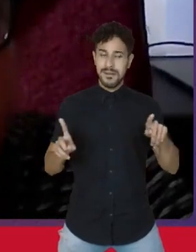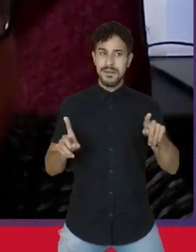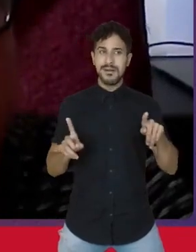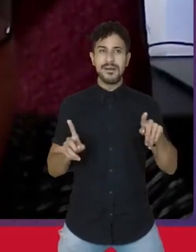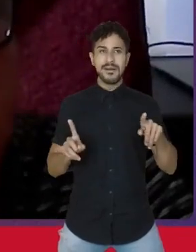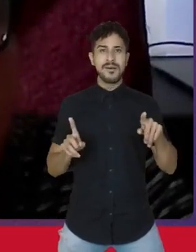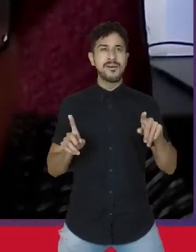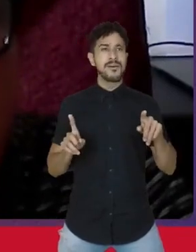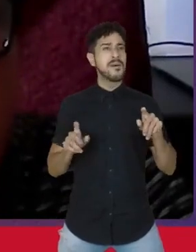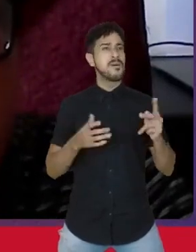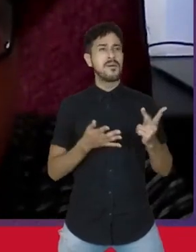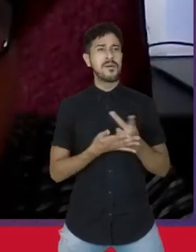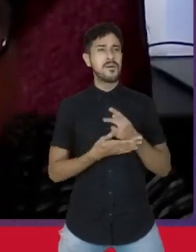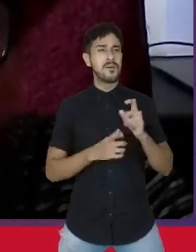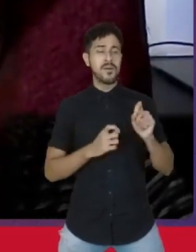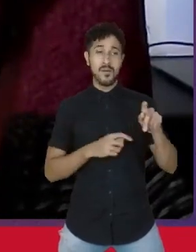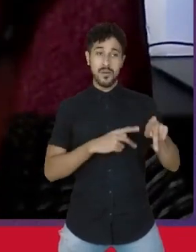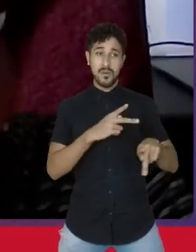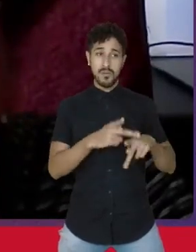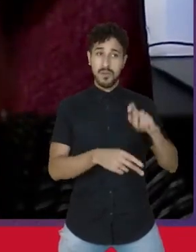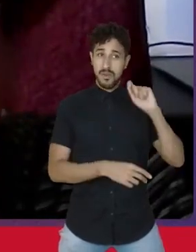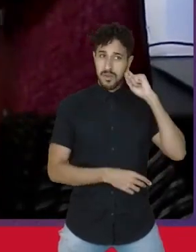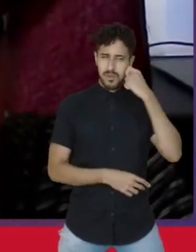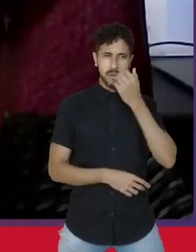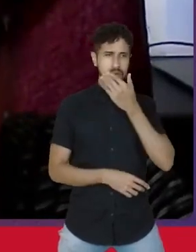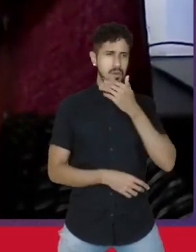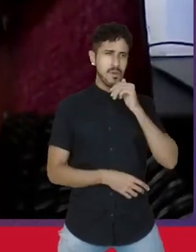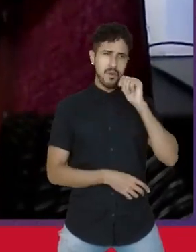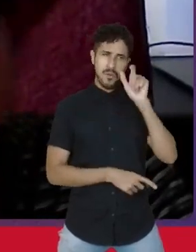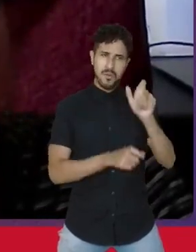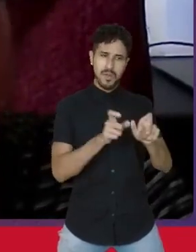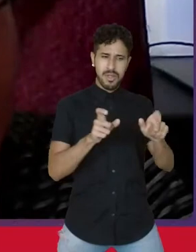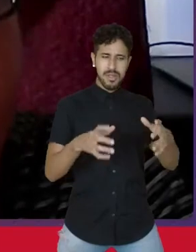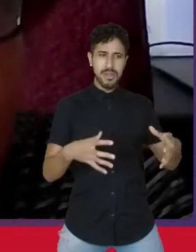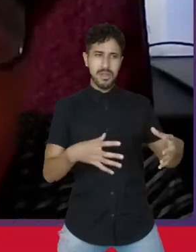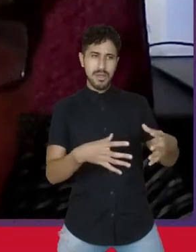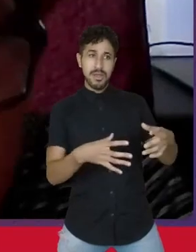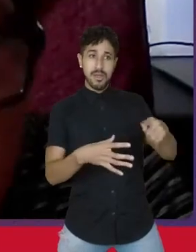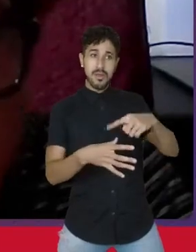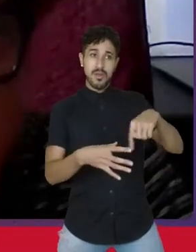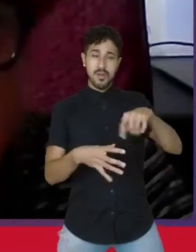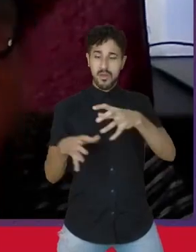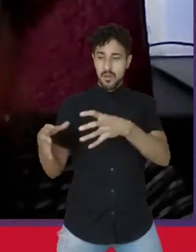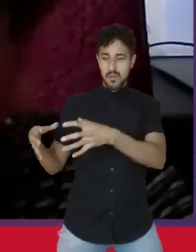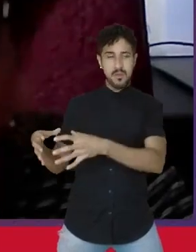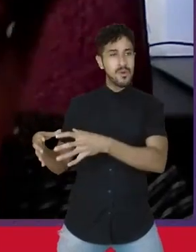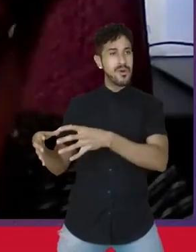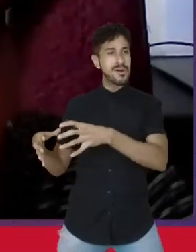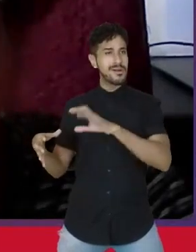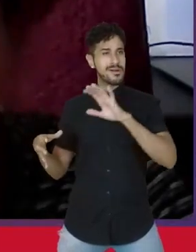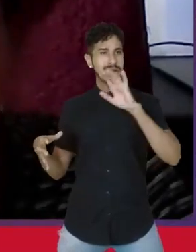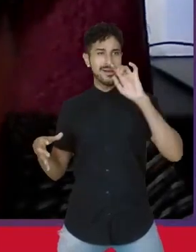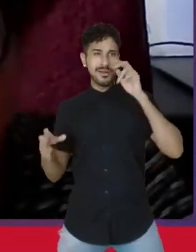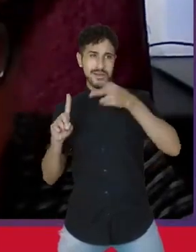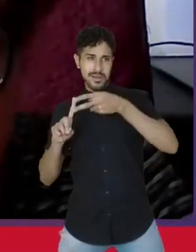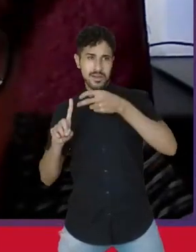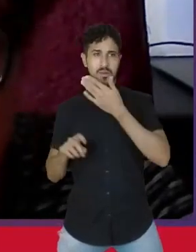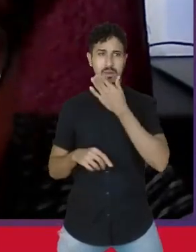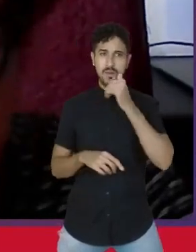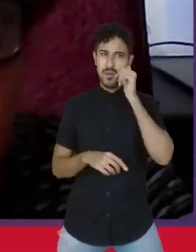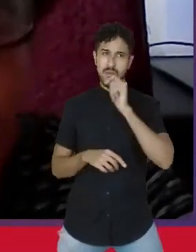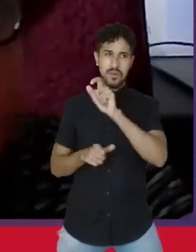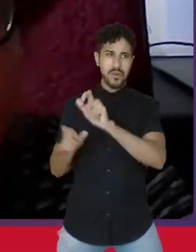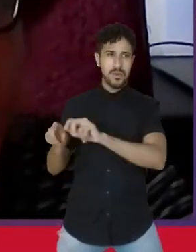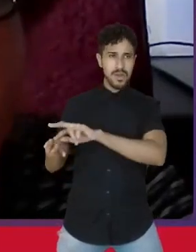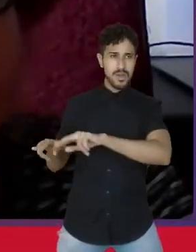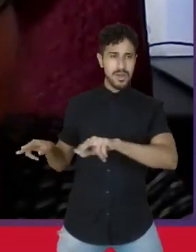a população negra, homens e mulheres, a população indígena, homens e mulheres,